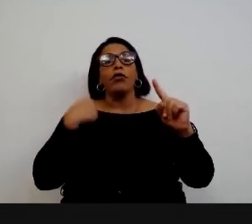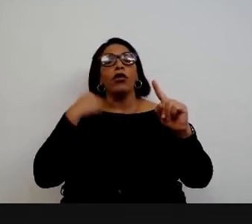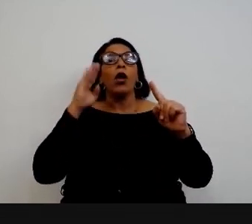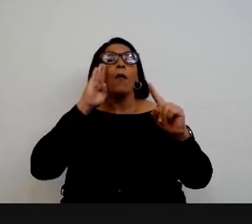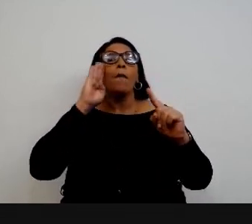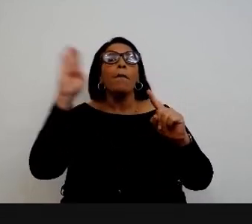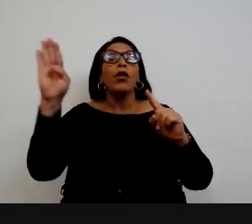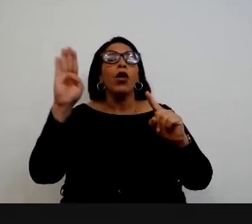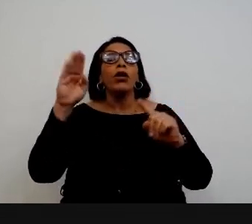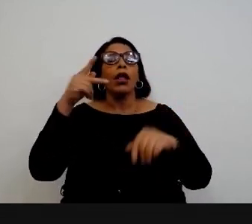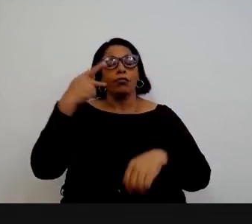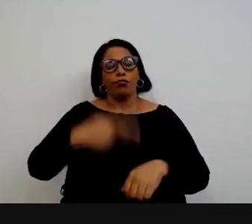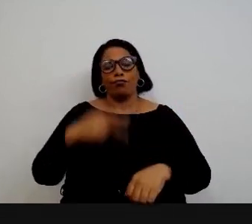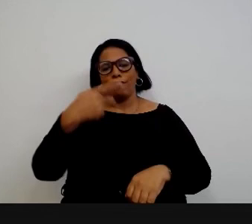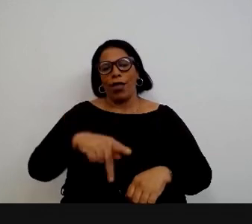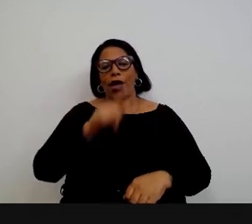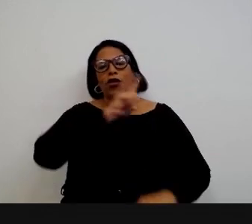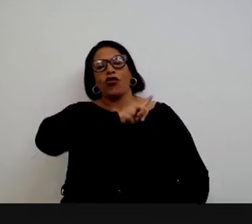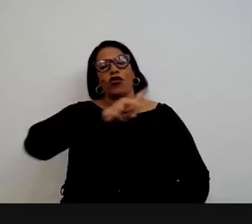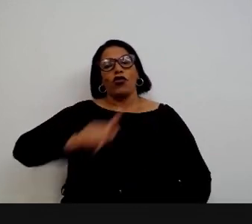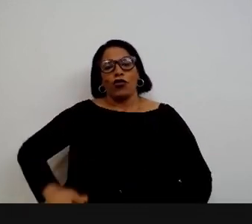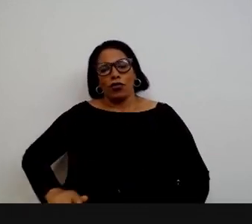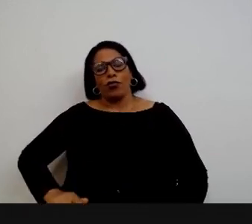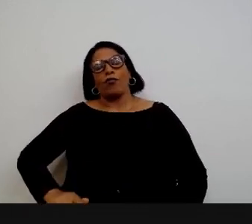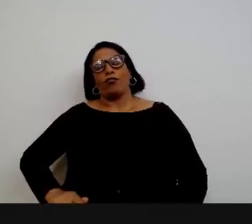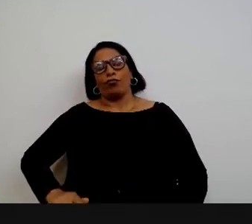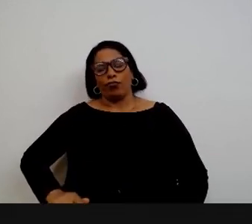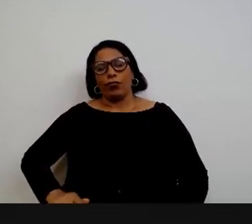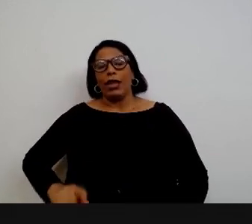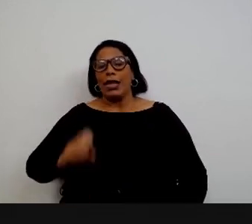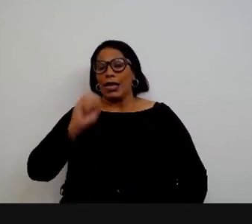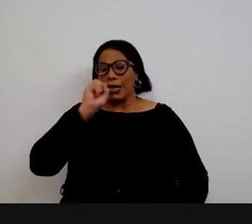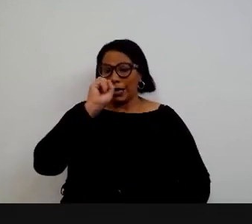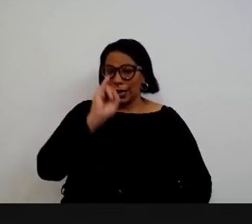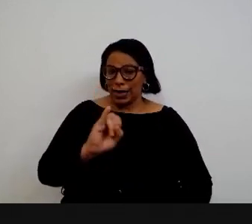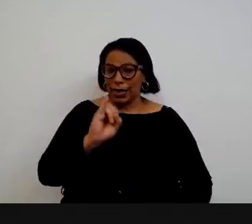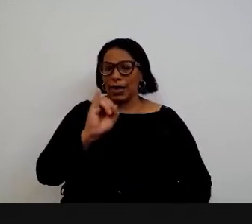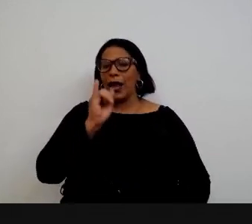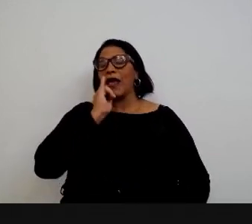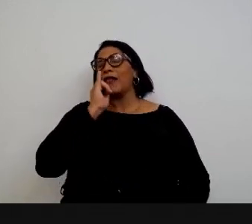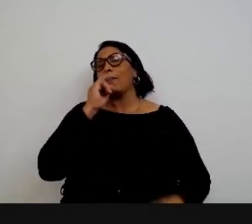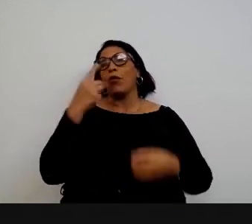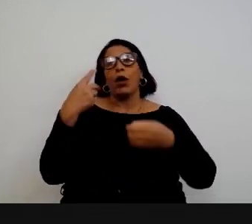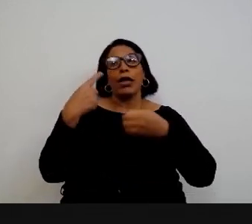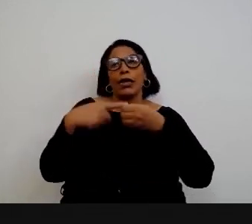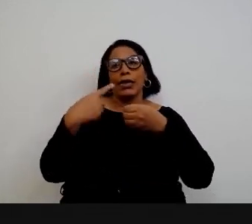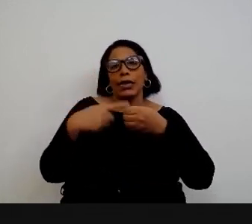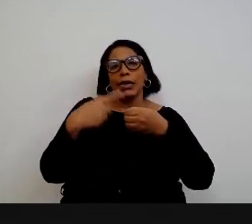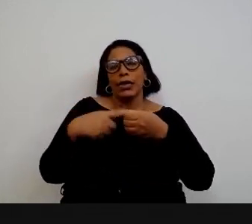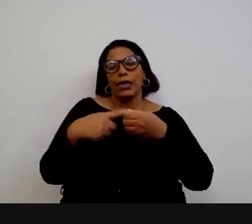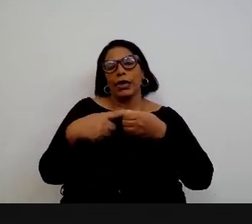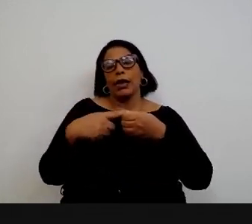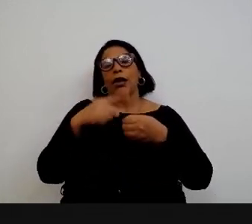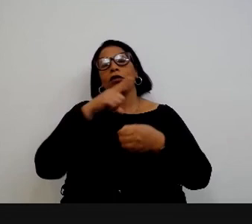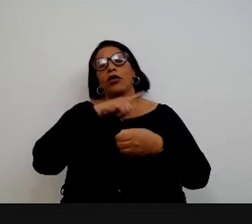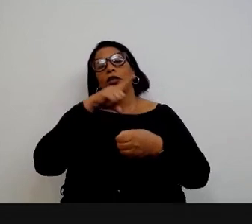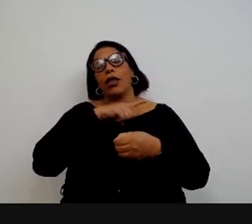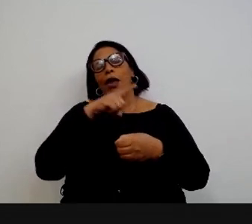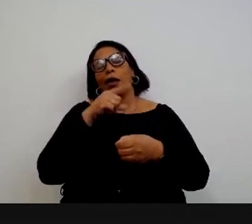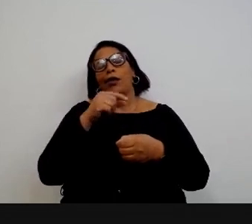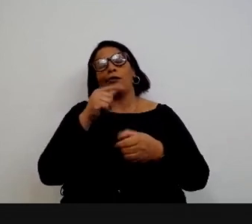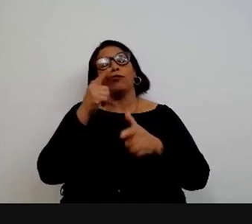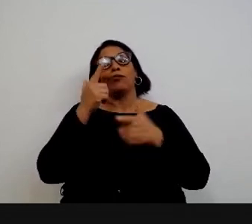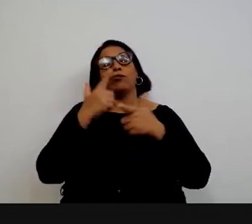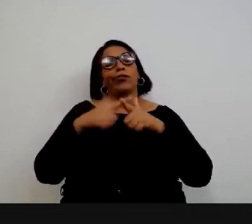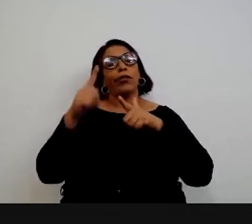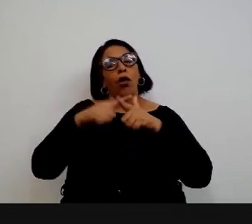priorizar as nossas chamadas então se uma cidade tem alguma alguma demanda por